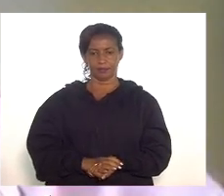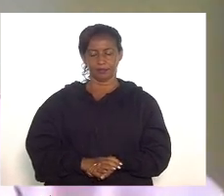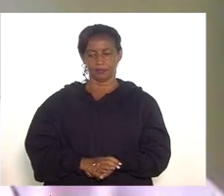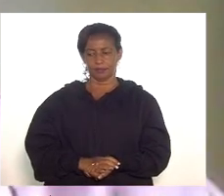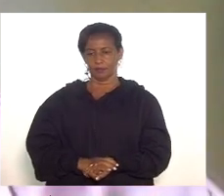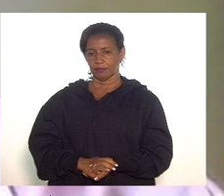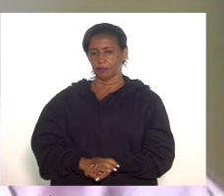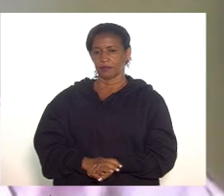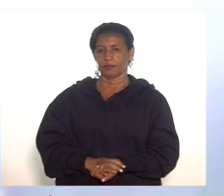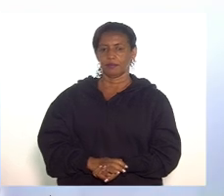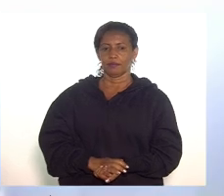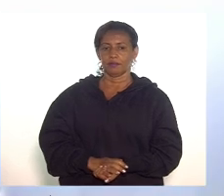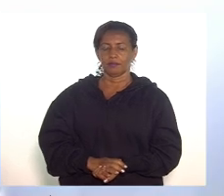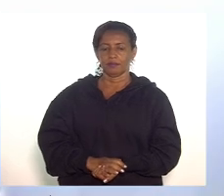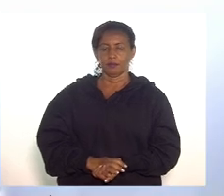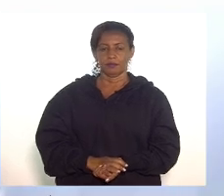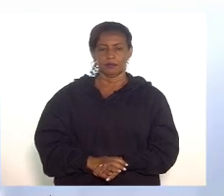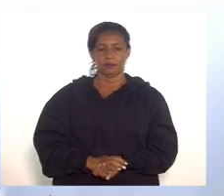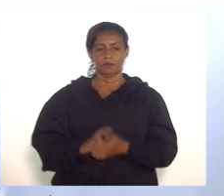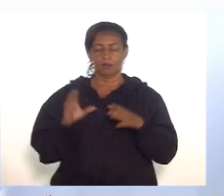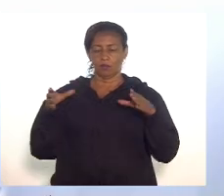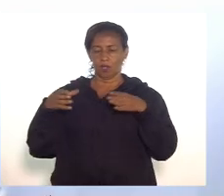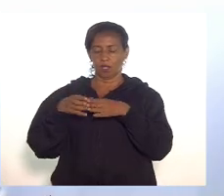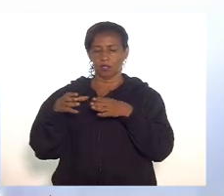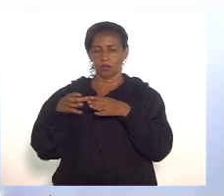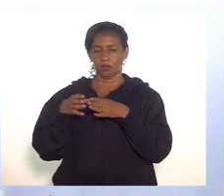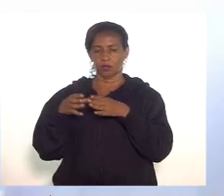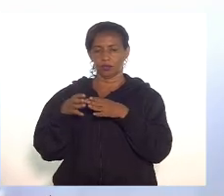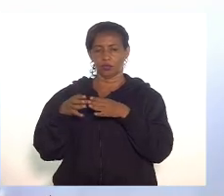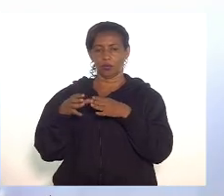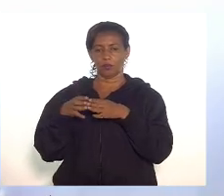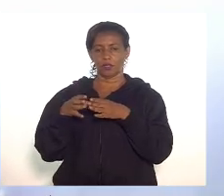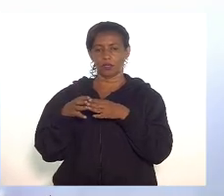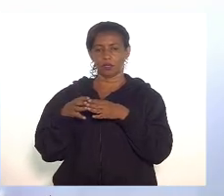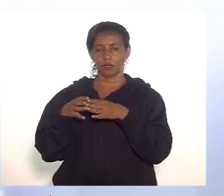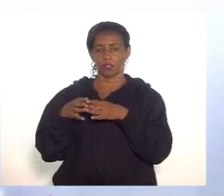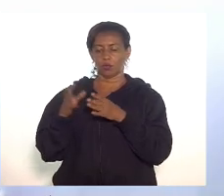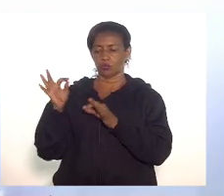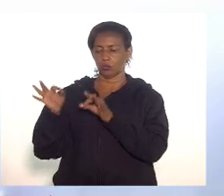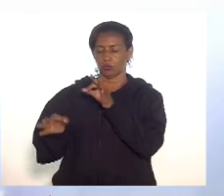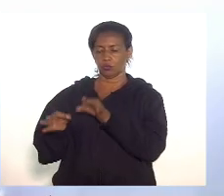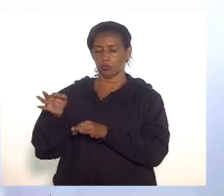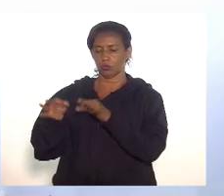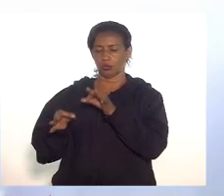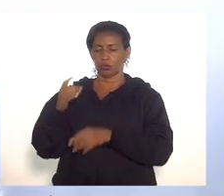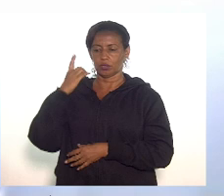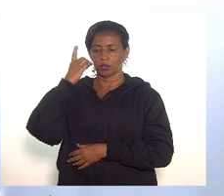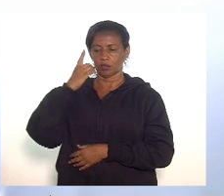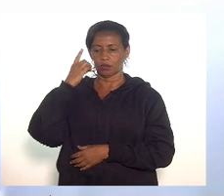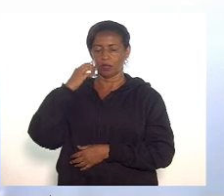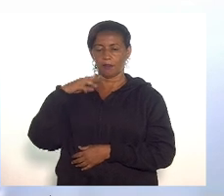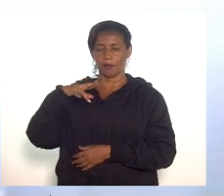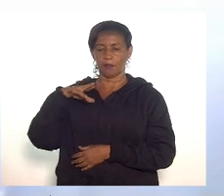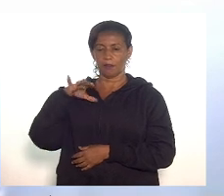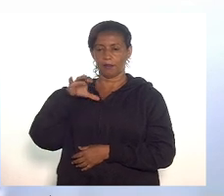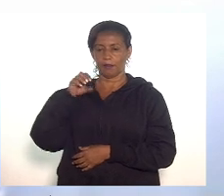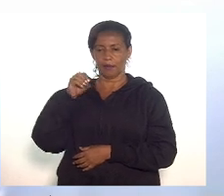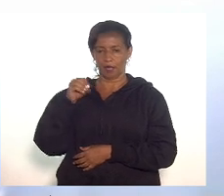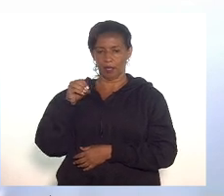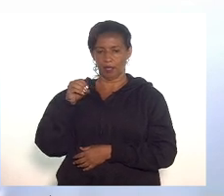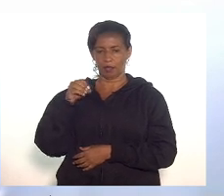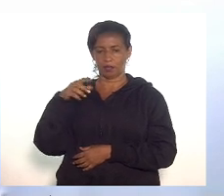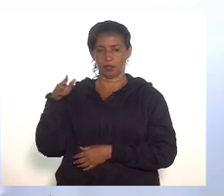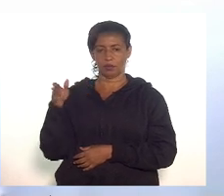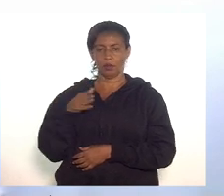manifestação das comissões. Pega a Comissão de Constituição e Justiça, deputado Márcio Pacheco, estamos